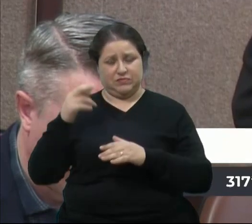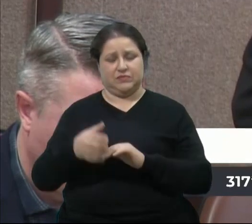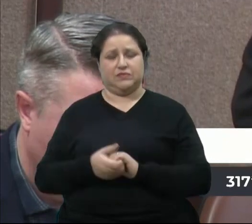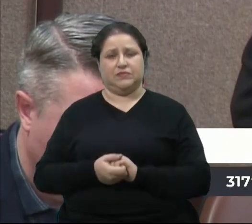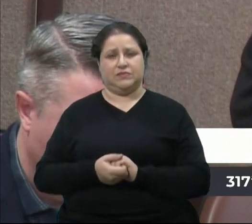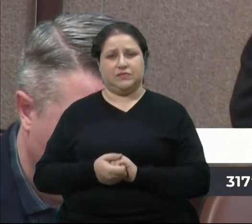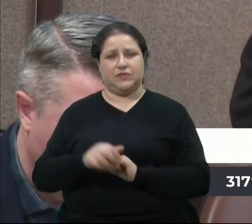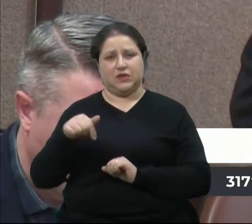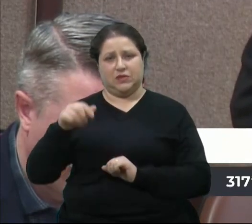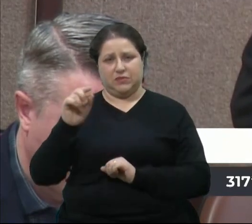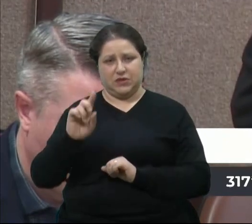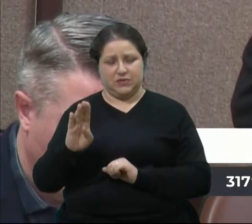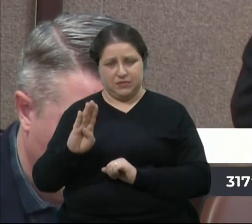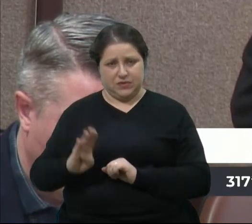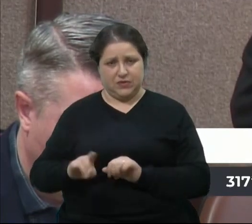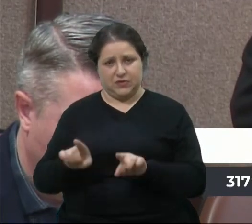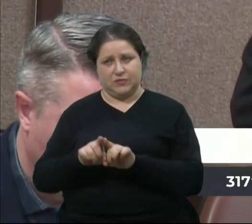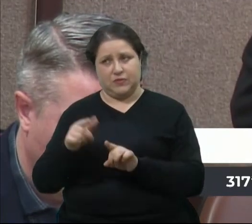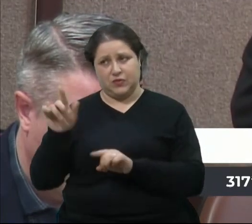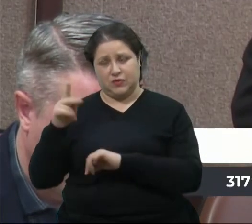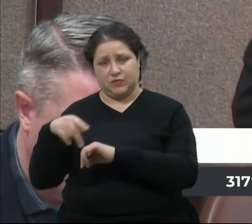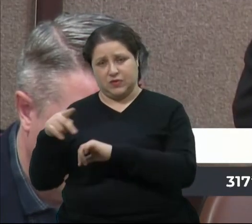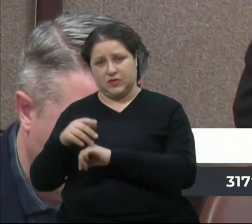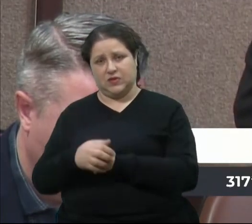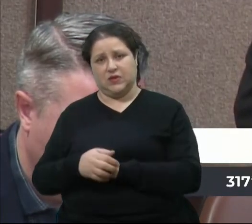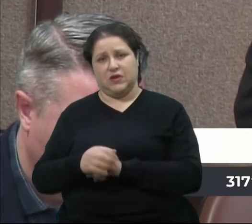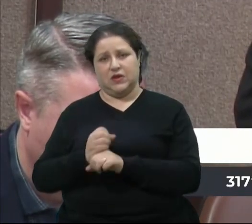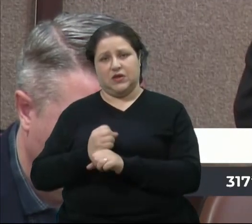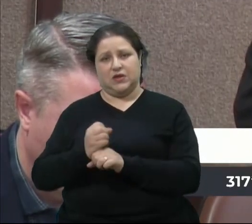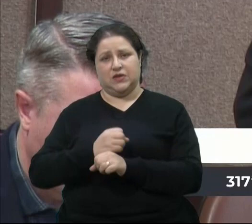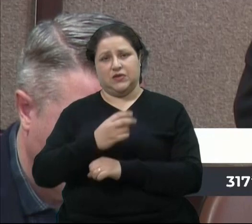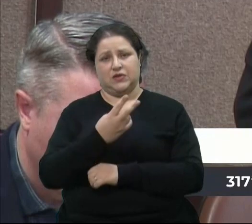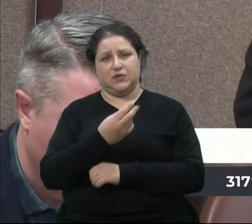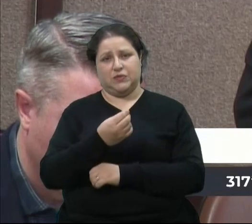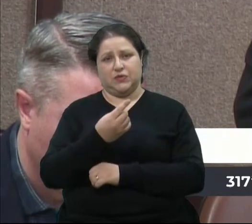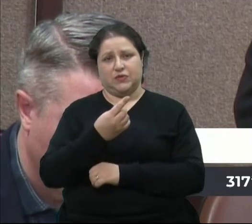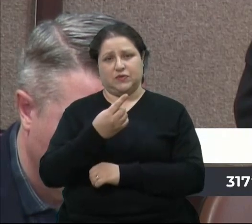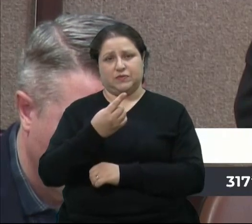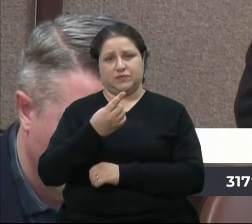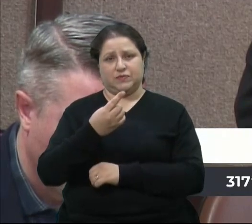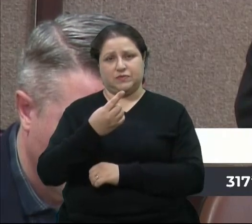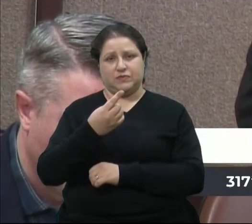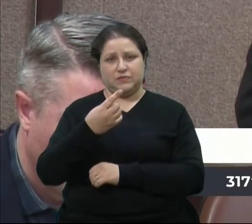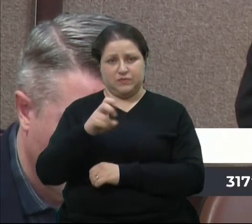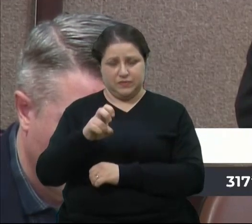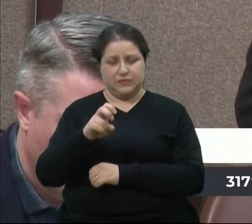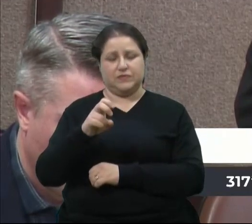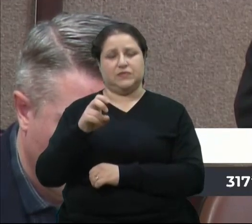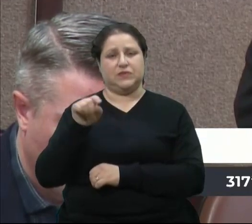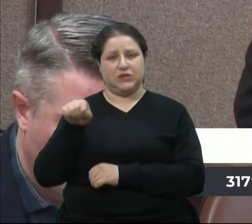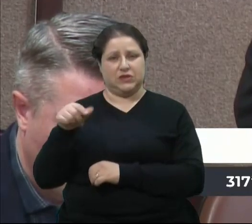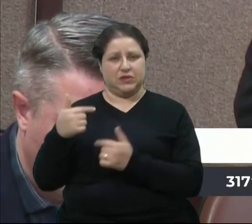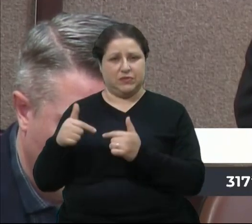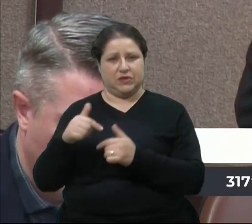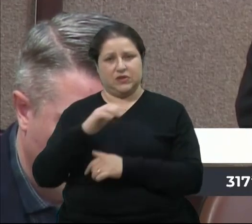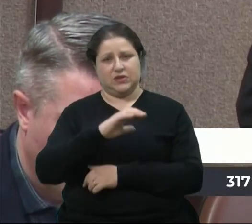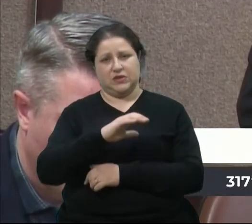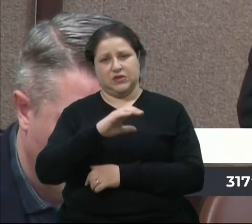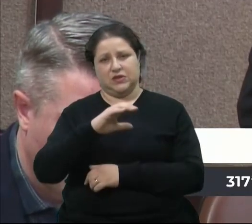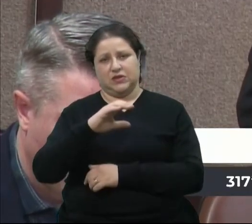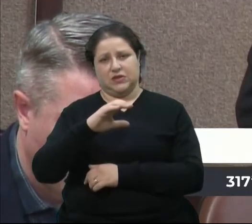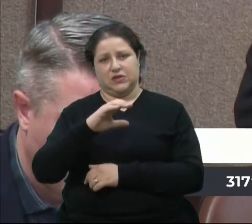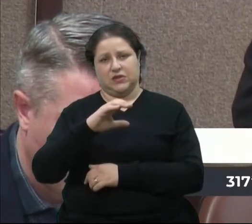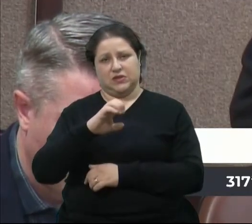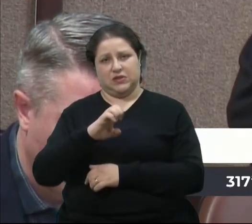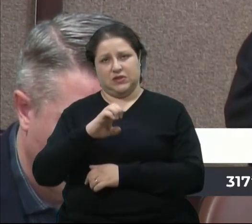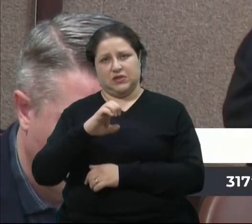enquanto estava como CFO da Randon Corp, contribuiu na condução das